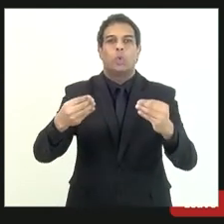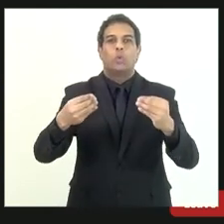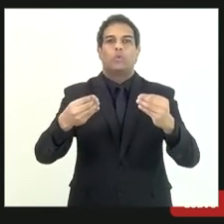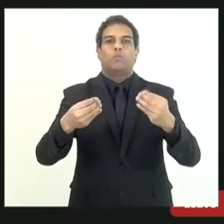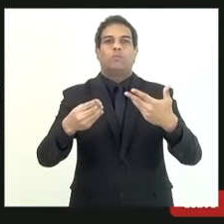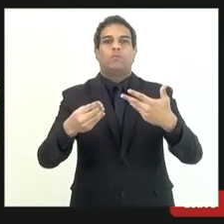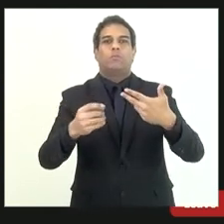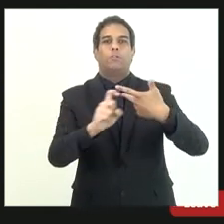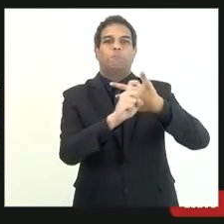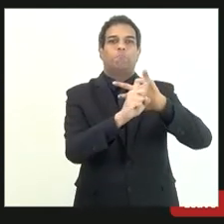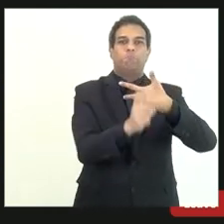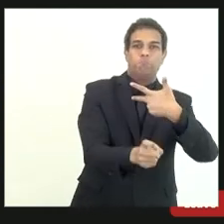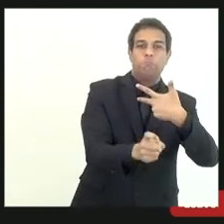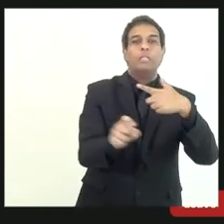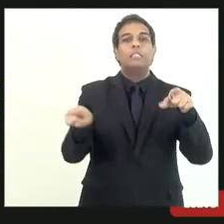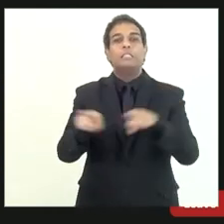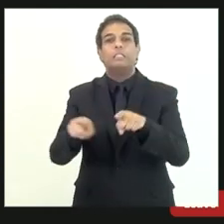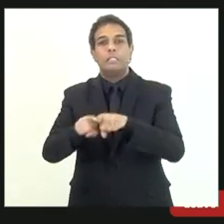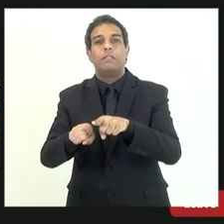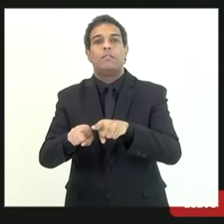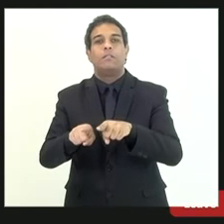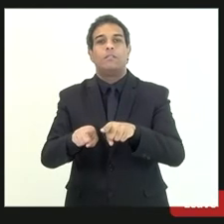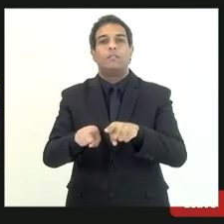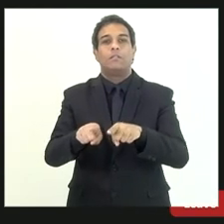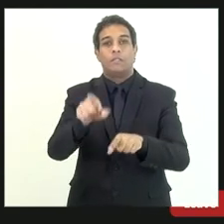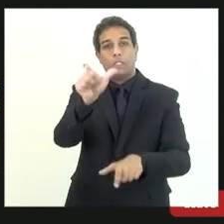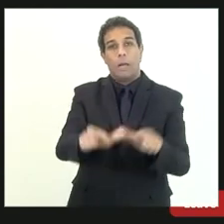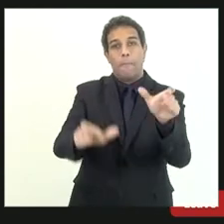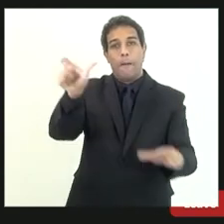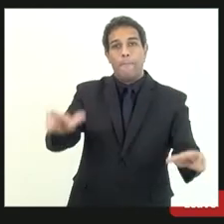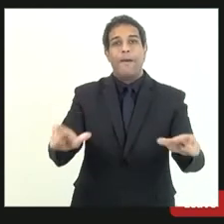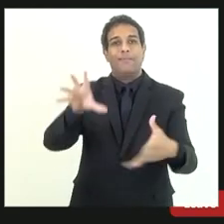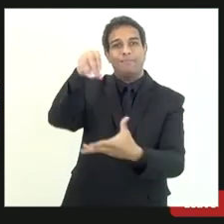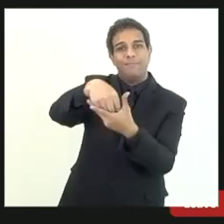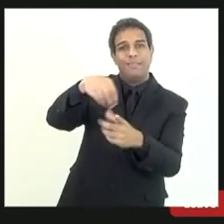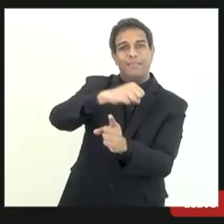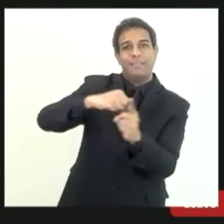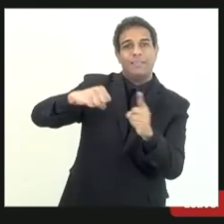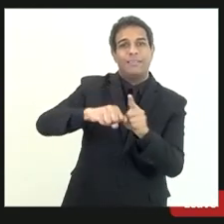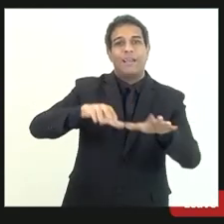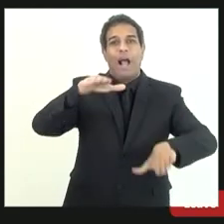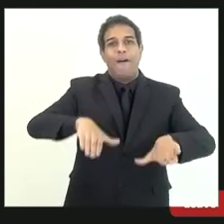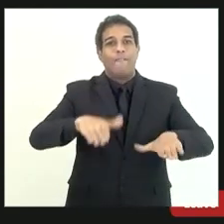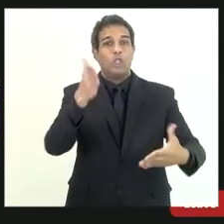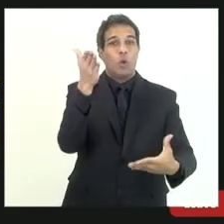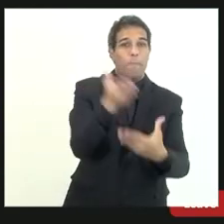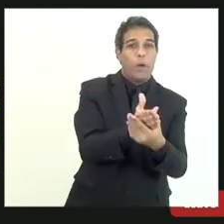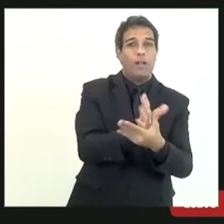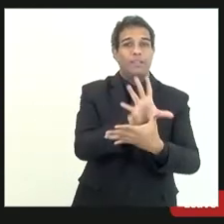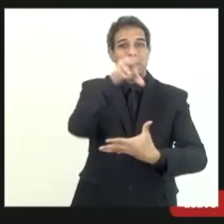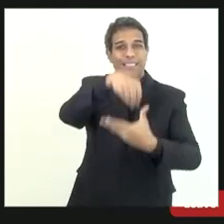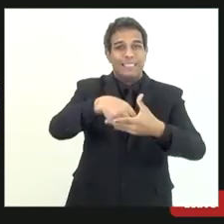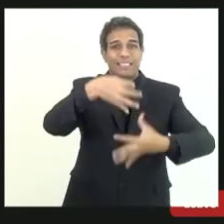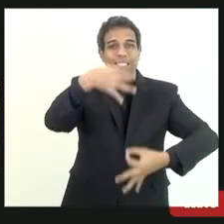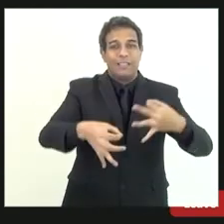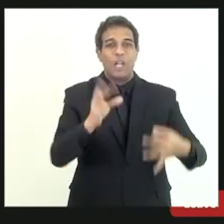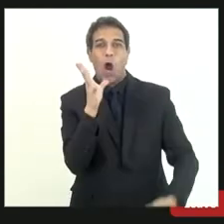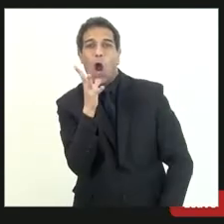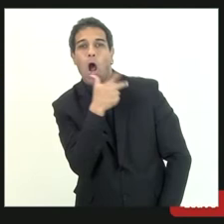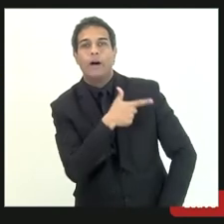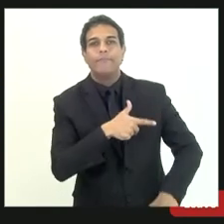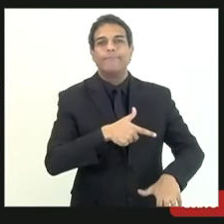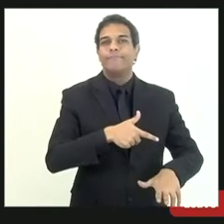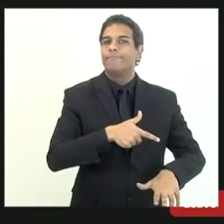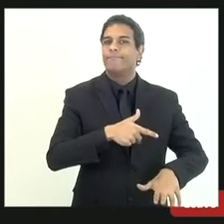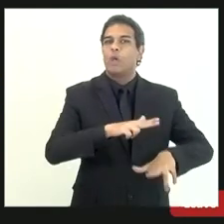público quanto pelos próprios contribuintes a demora do processo ela com certeza é ruim